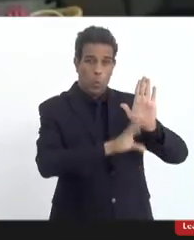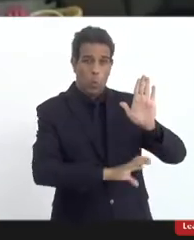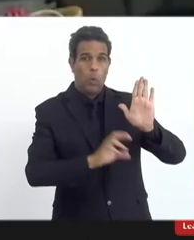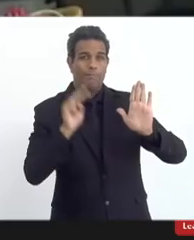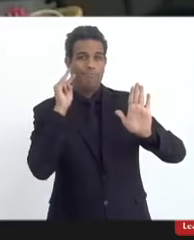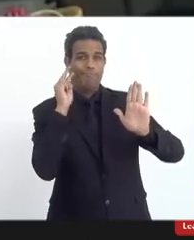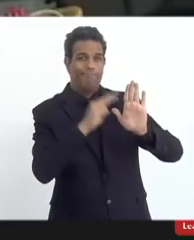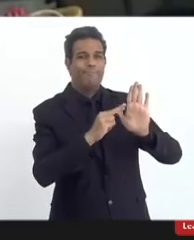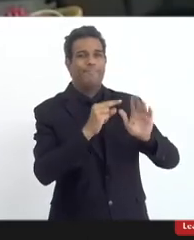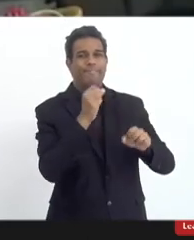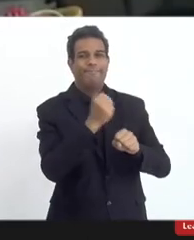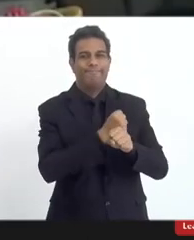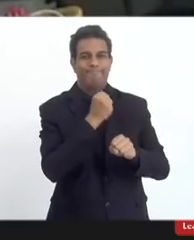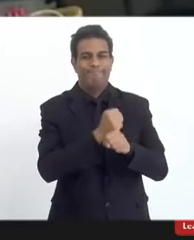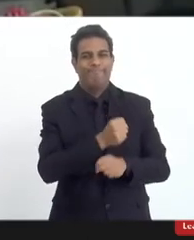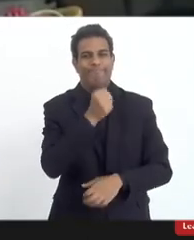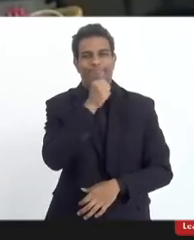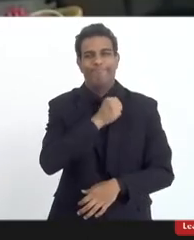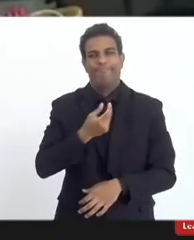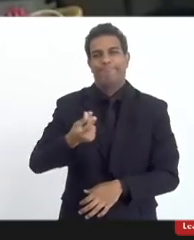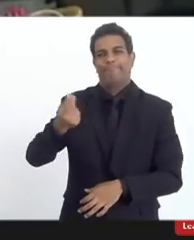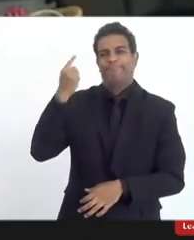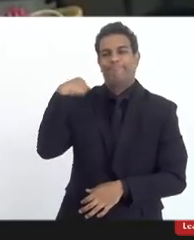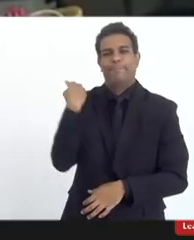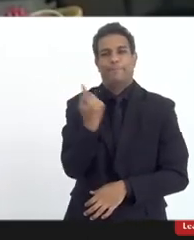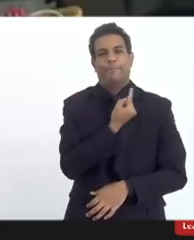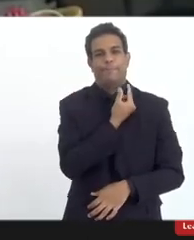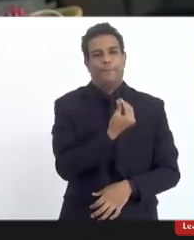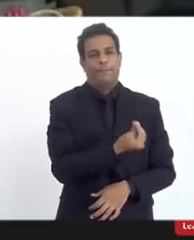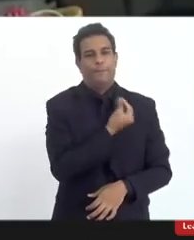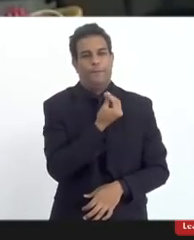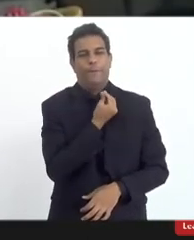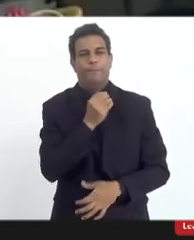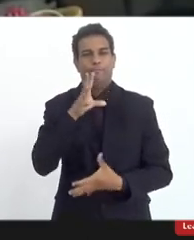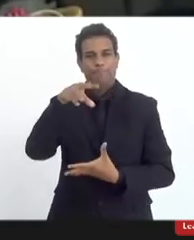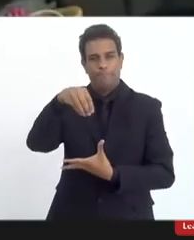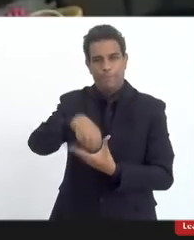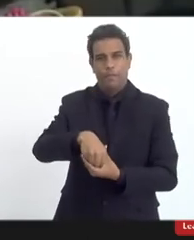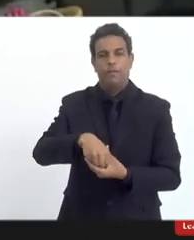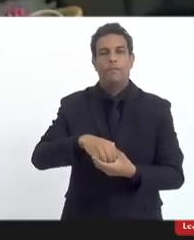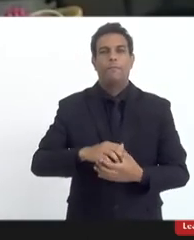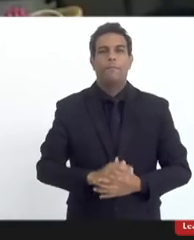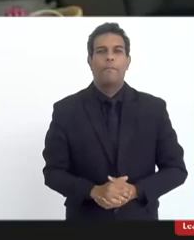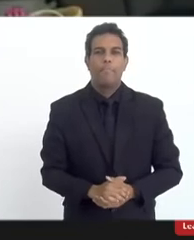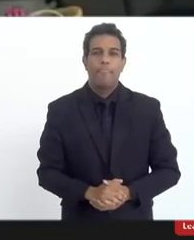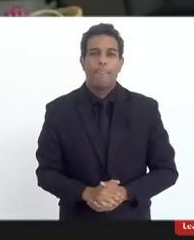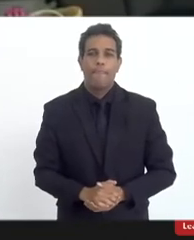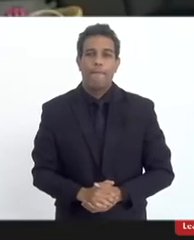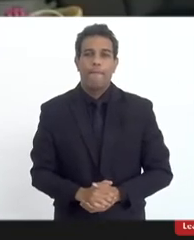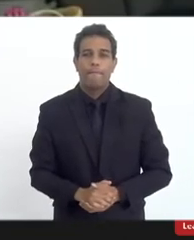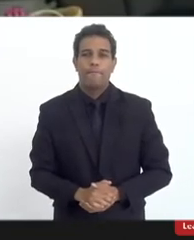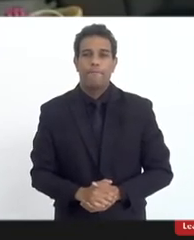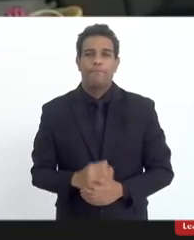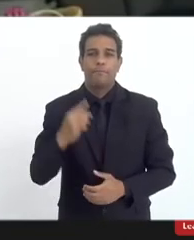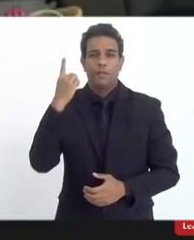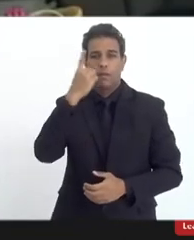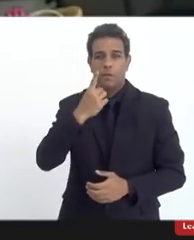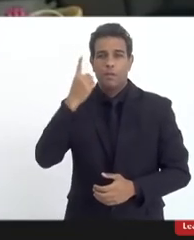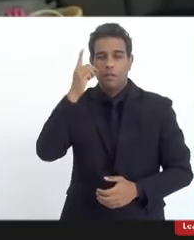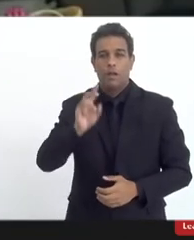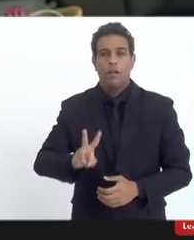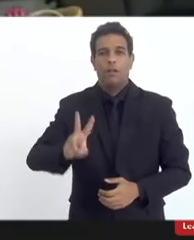antigo e essa questão já está presente também no currículo deputado Valdeck